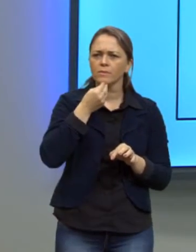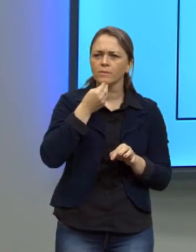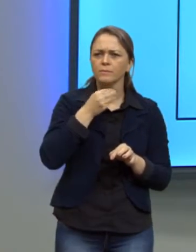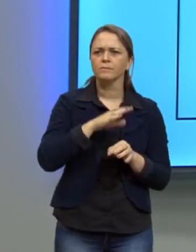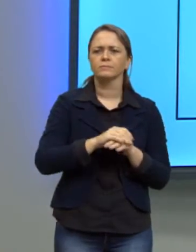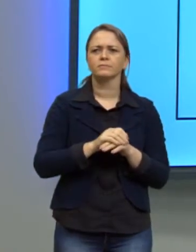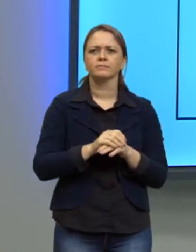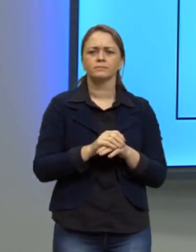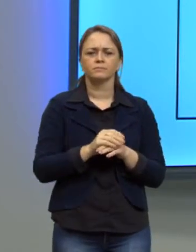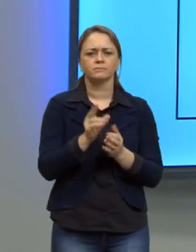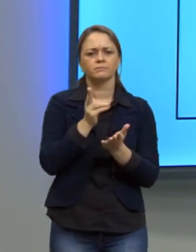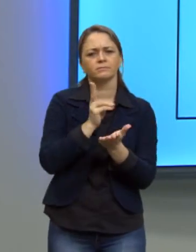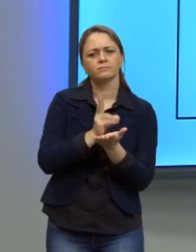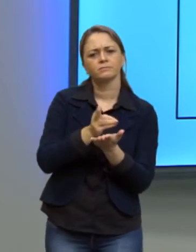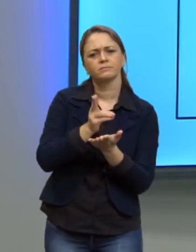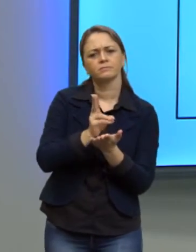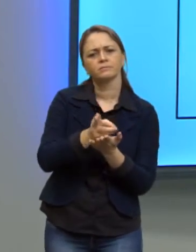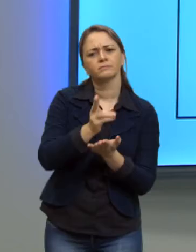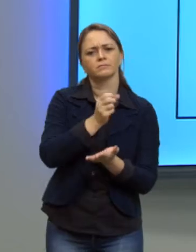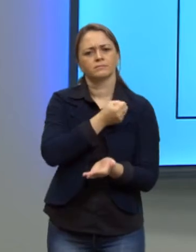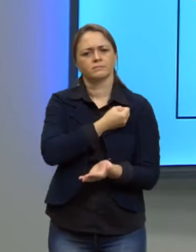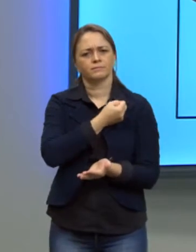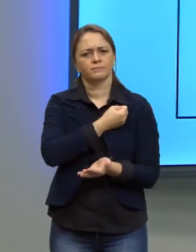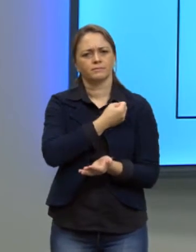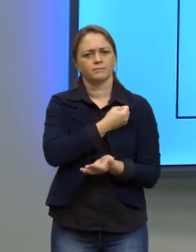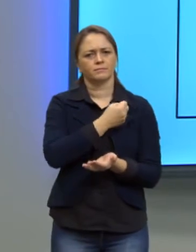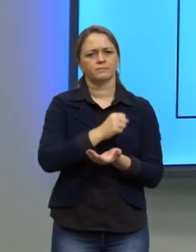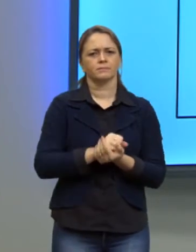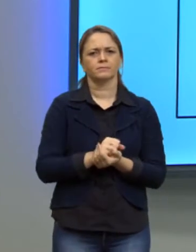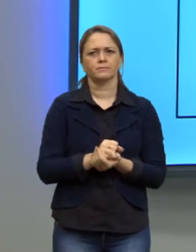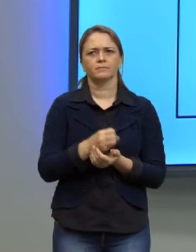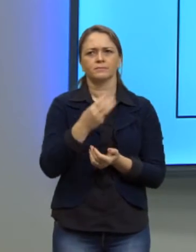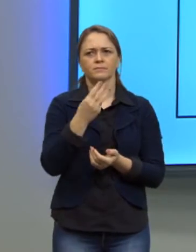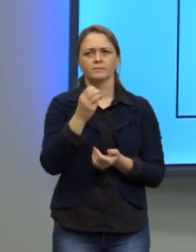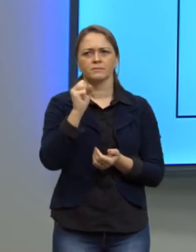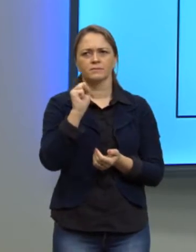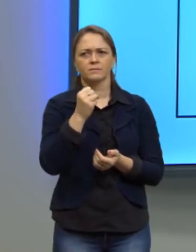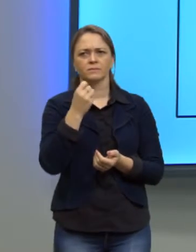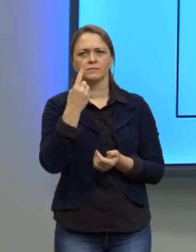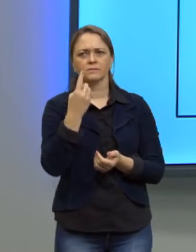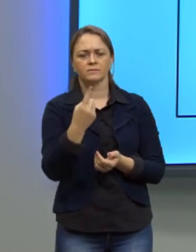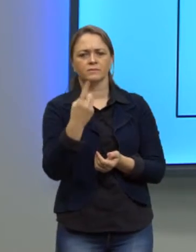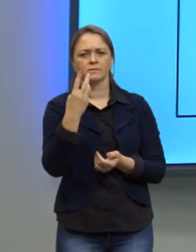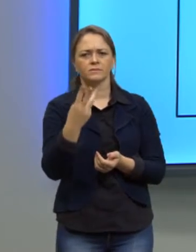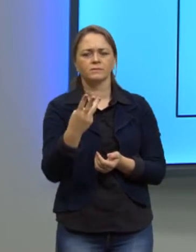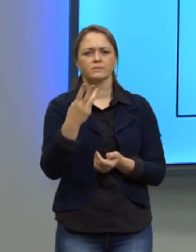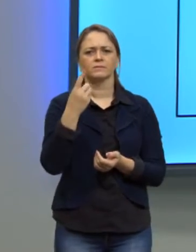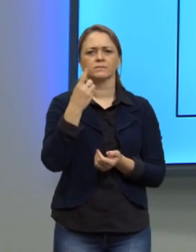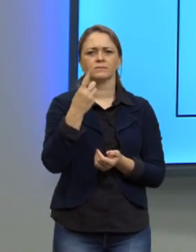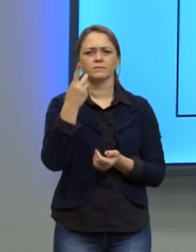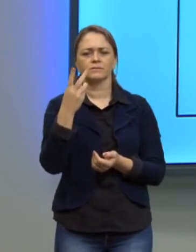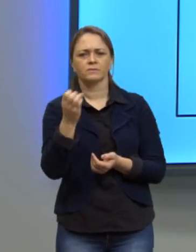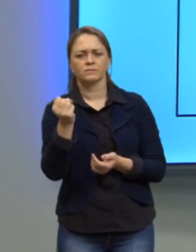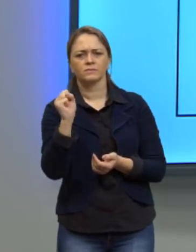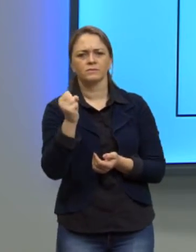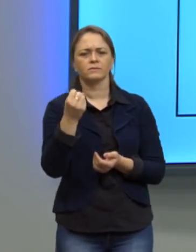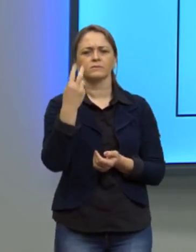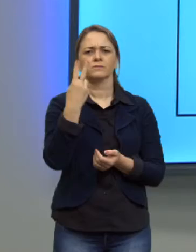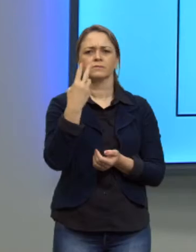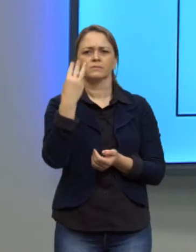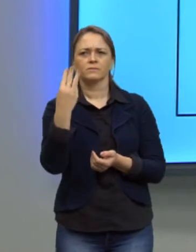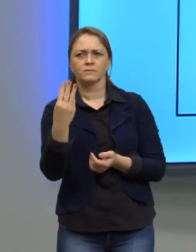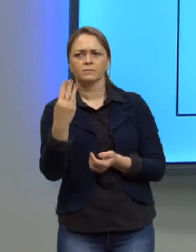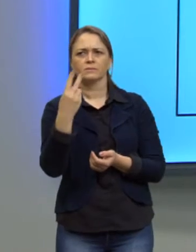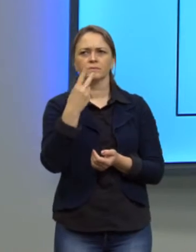esta sequência numérica, que está aqui para vocês, do 3, 8, 13, 18, 23 e 28, e eu estou